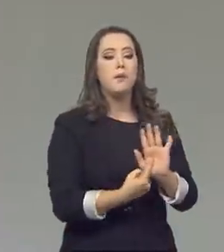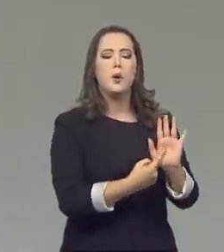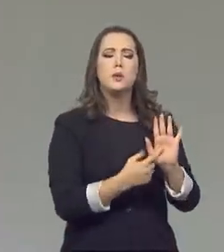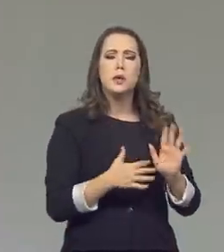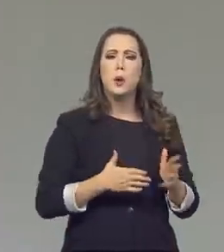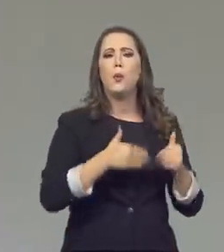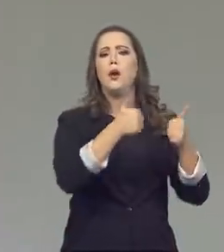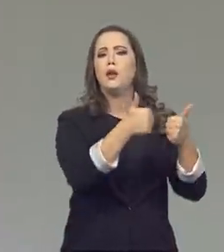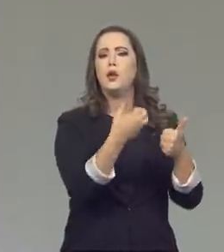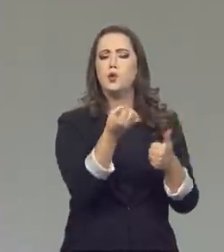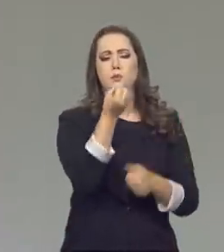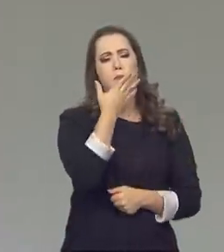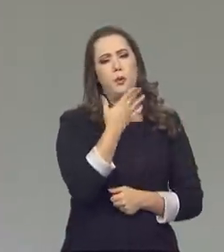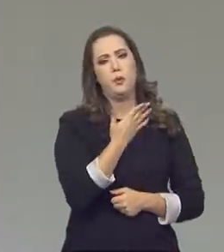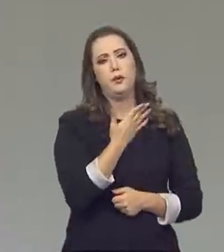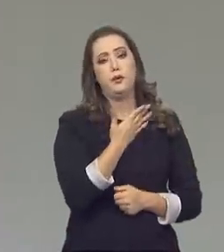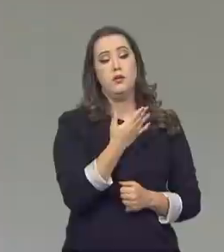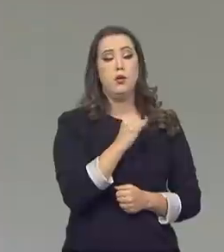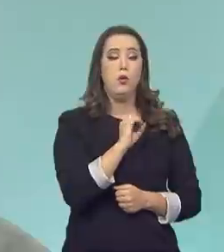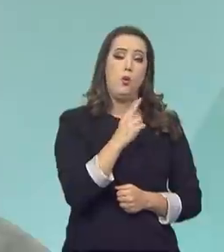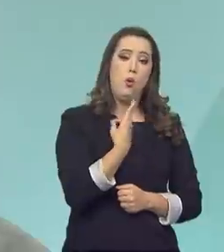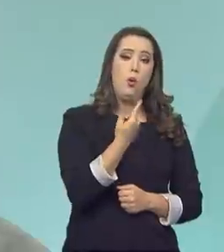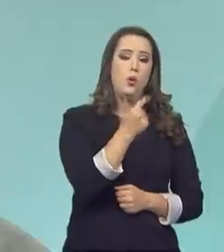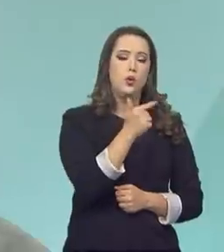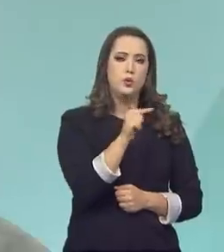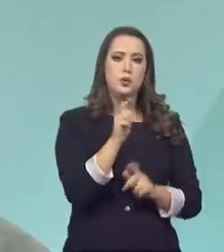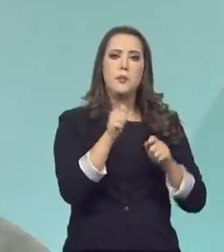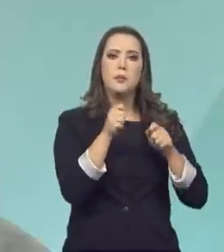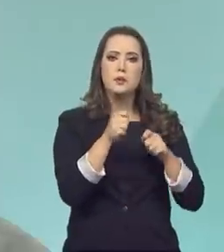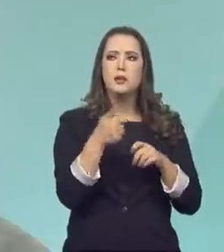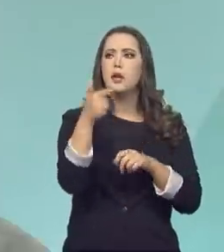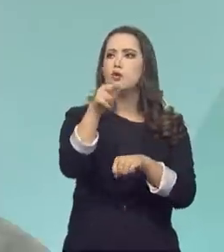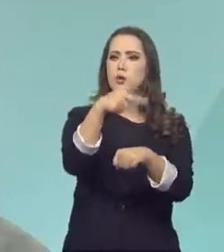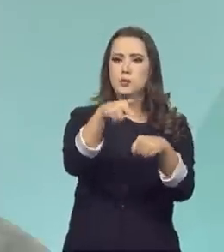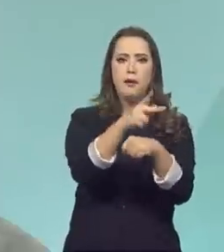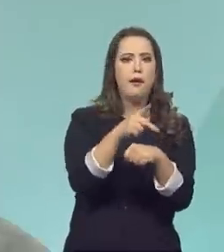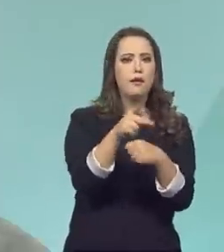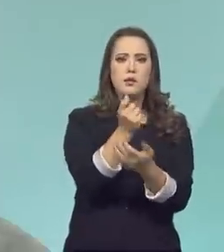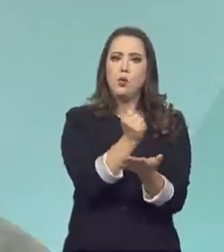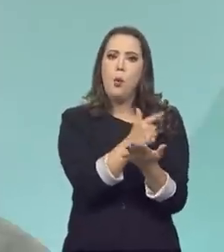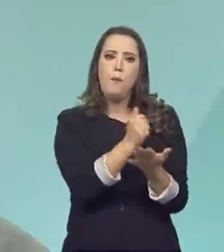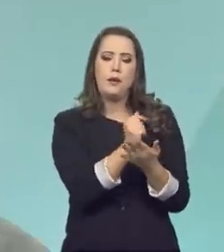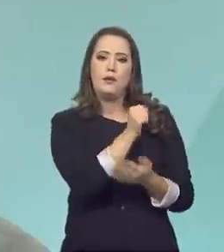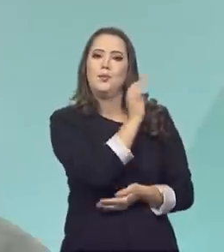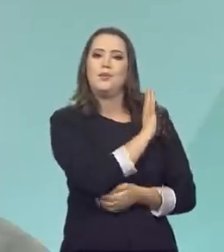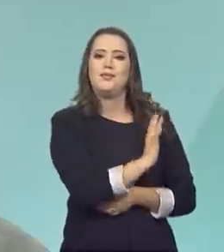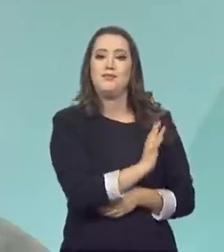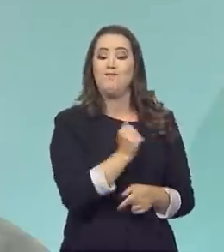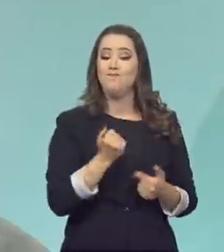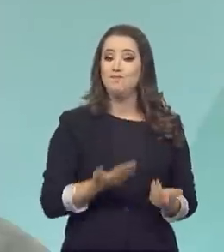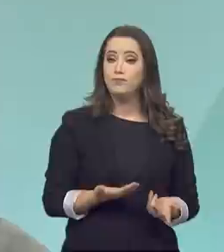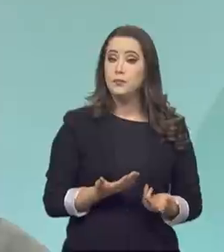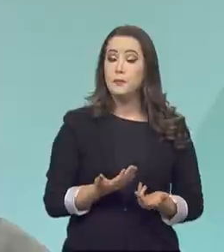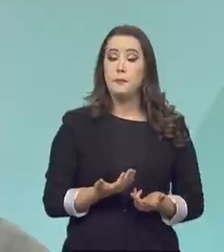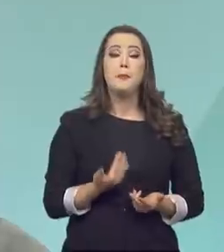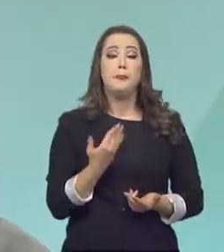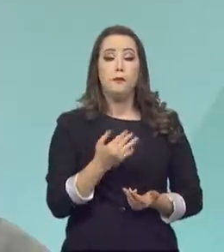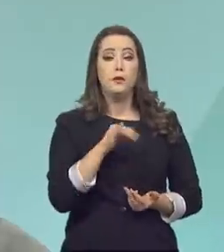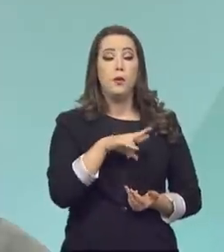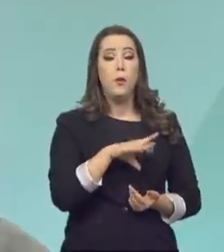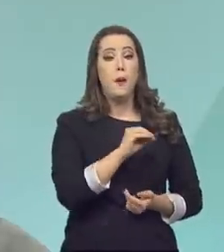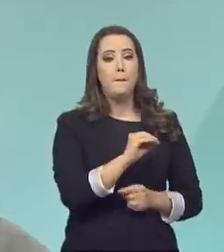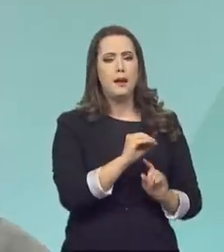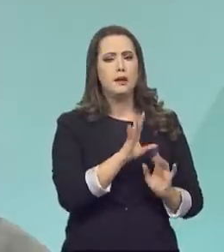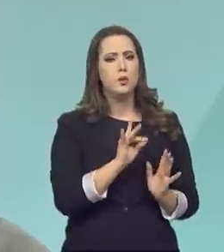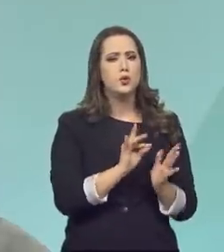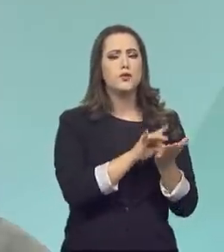produto, você não tem acesso a esses mercados globais, principalmente esses principais mercados. Então, o Inmetro, ele,